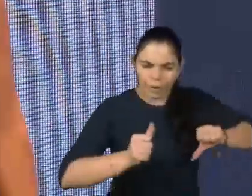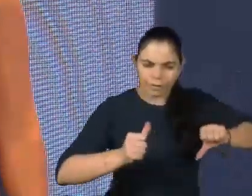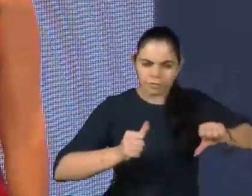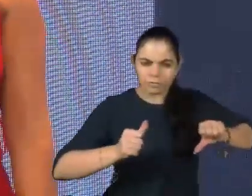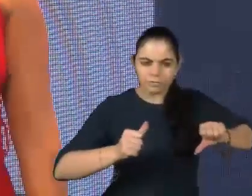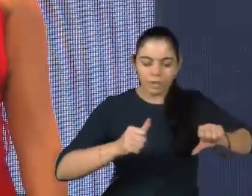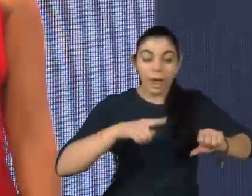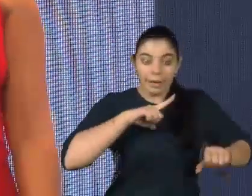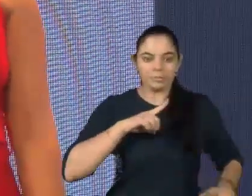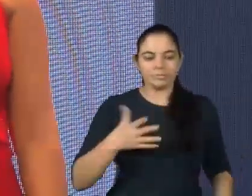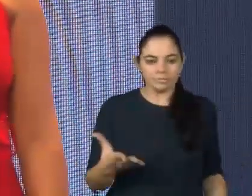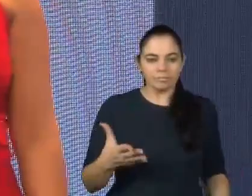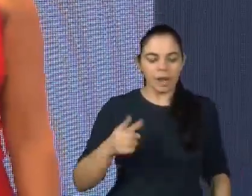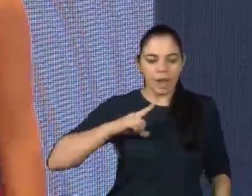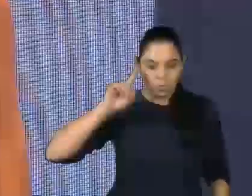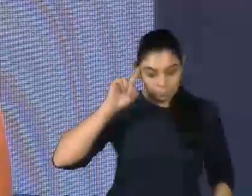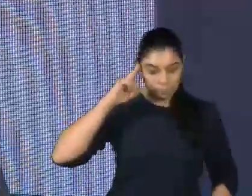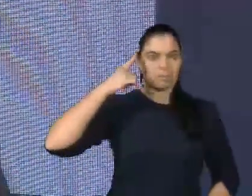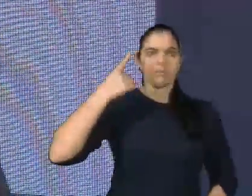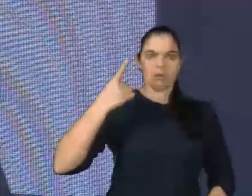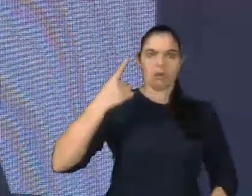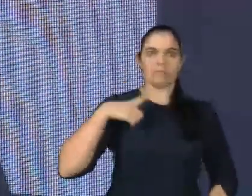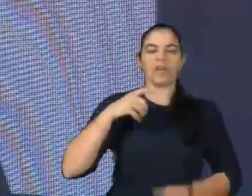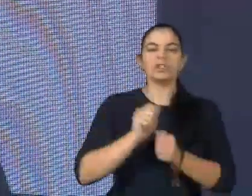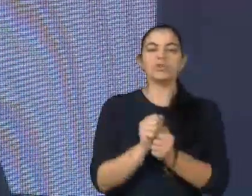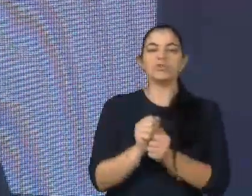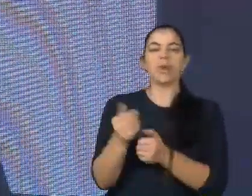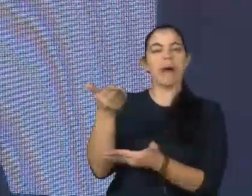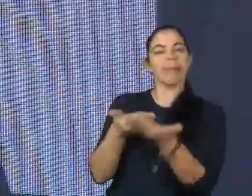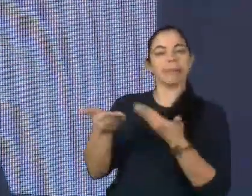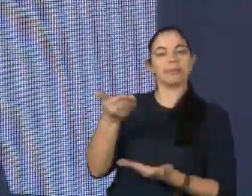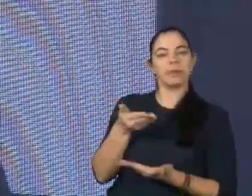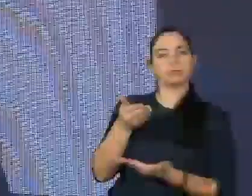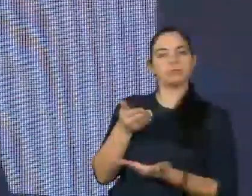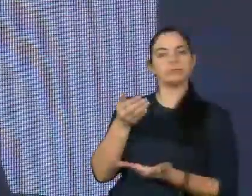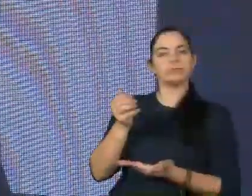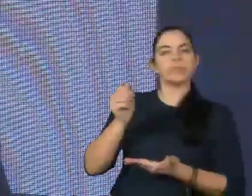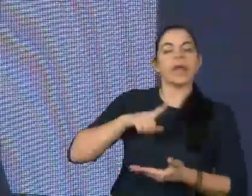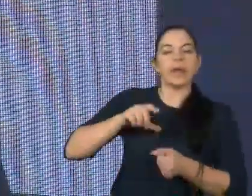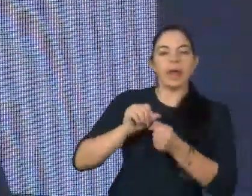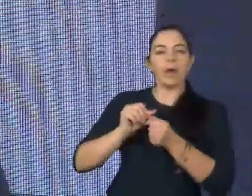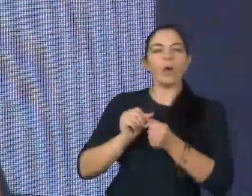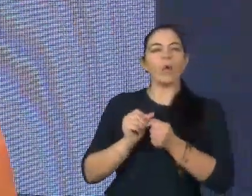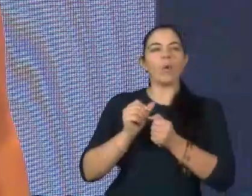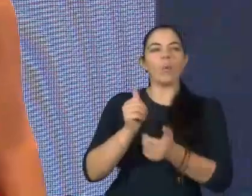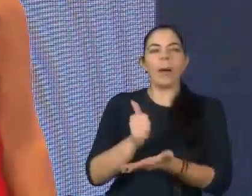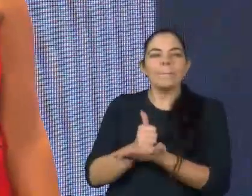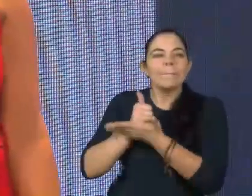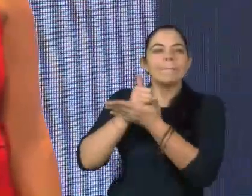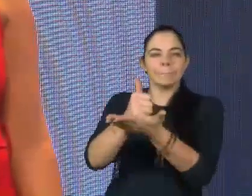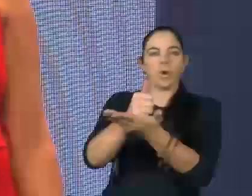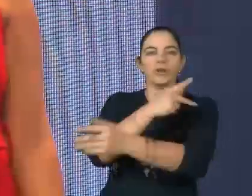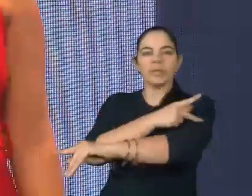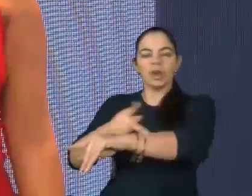Foi então que eu criei uma assessoria chamada Apoio Pedagógico em Ação. Ela é uma assessoria de educação